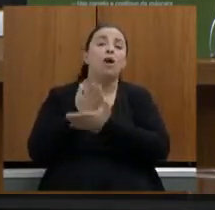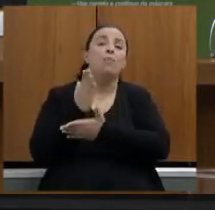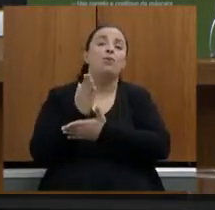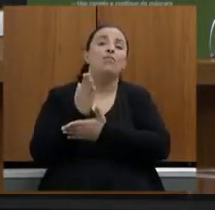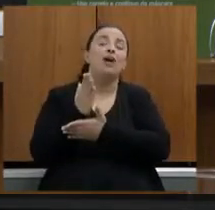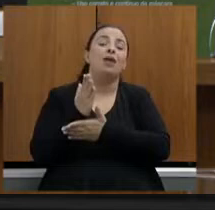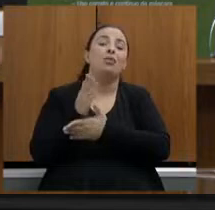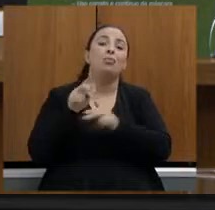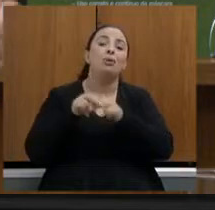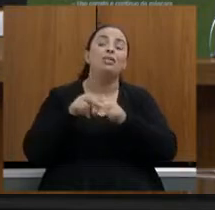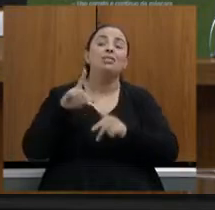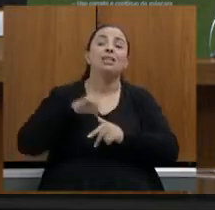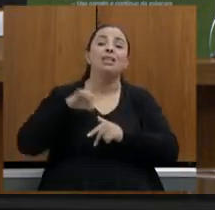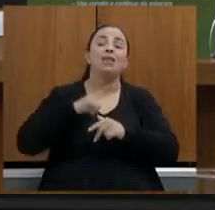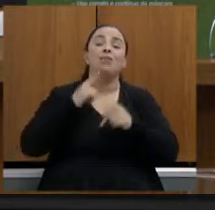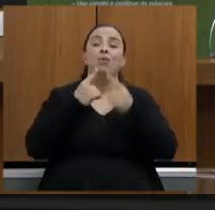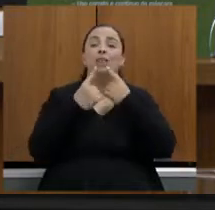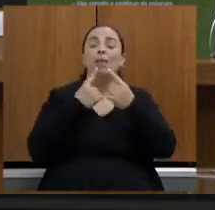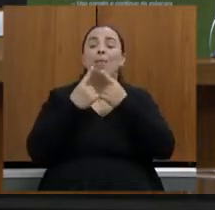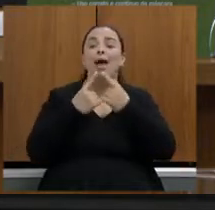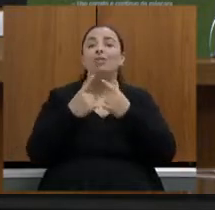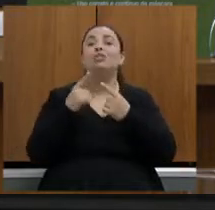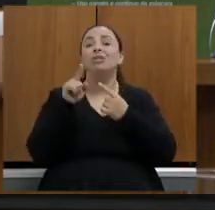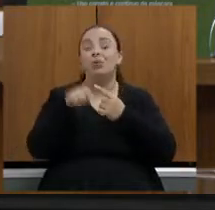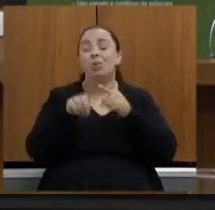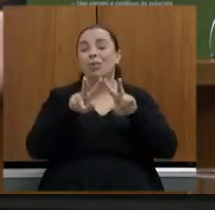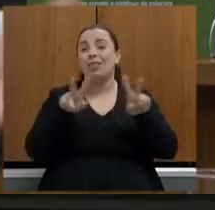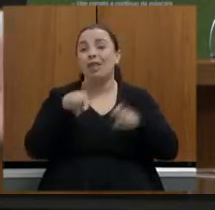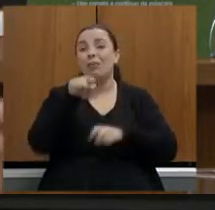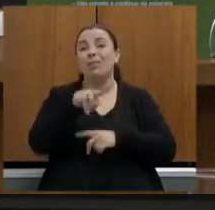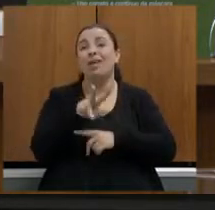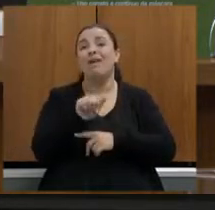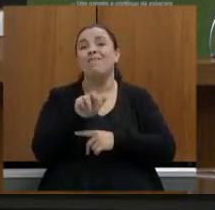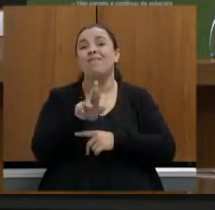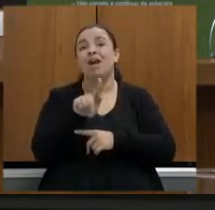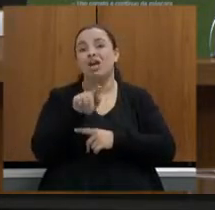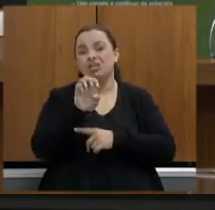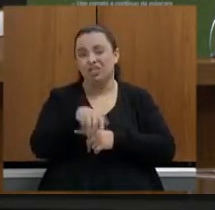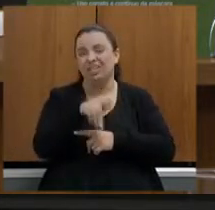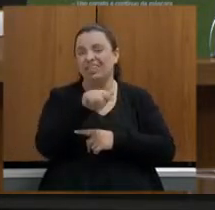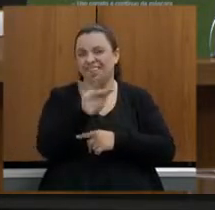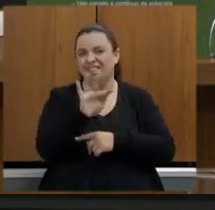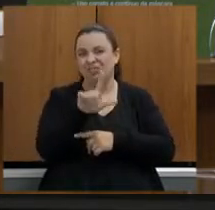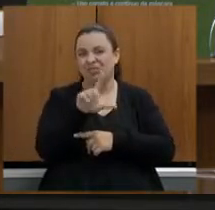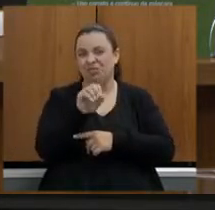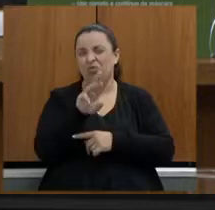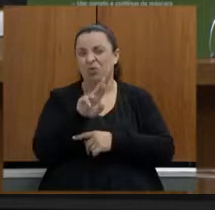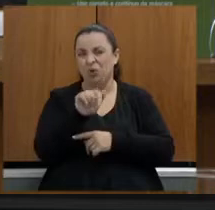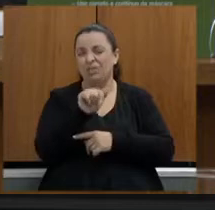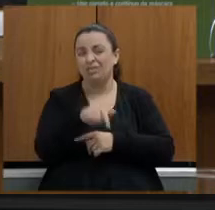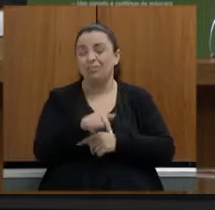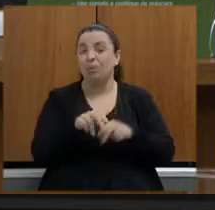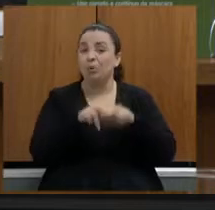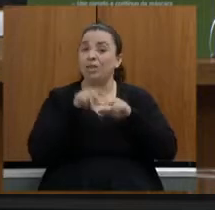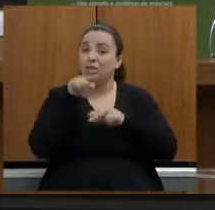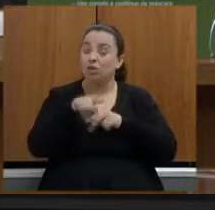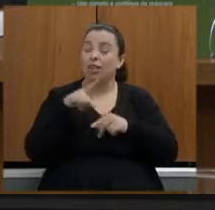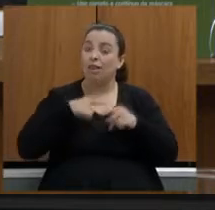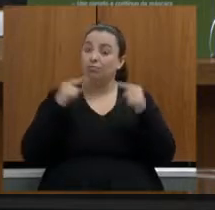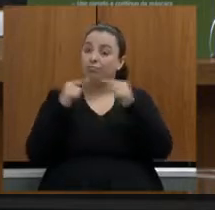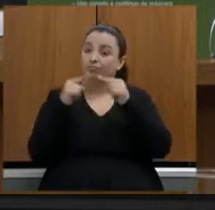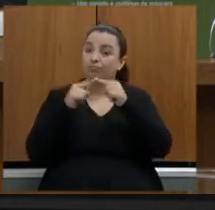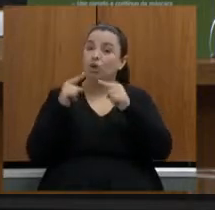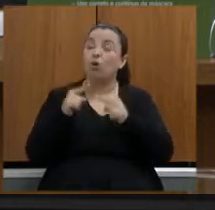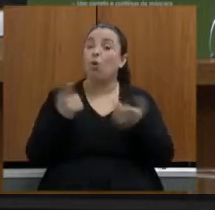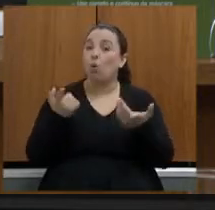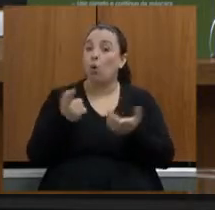envolvendo a questão de Vargem das Flores que hoje é um tema que tem a ver com o Rodoanel e é uma